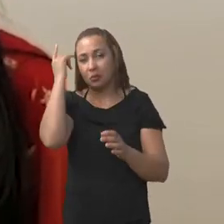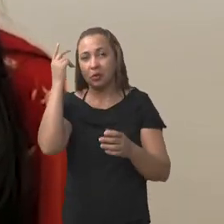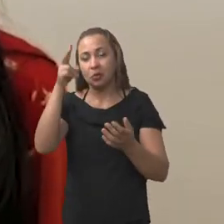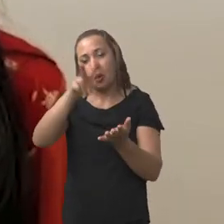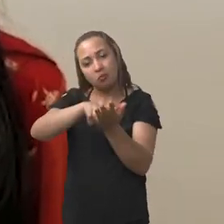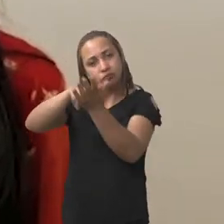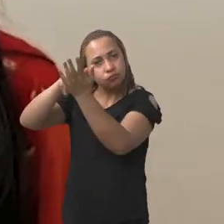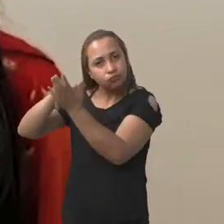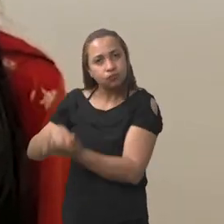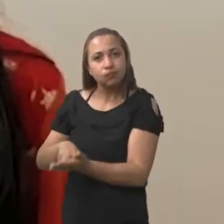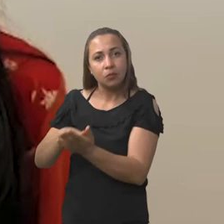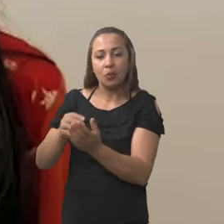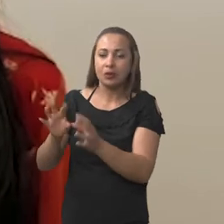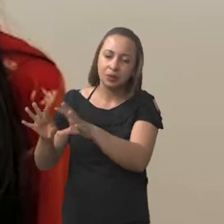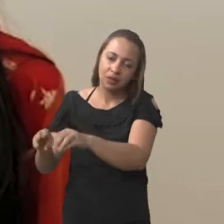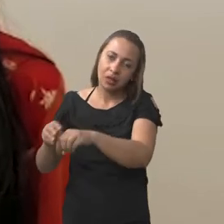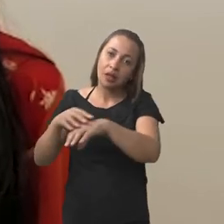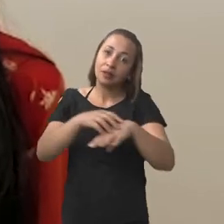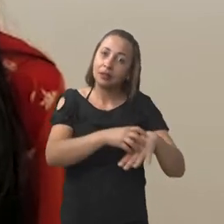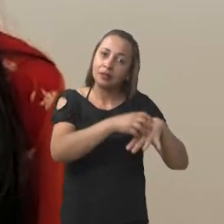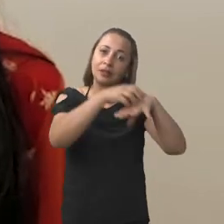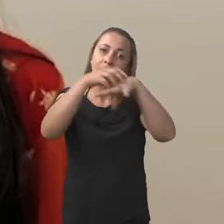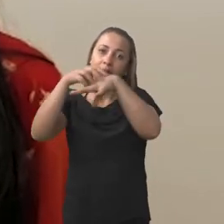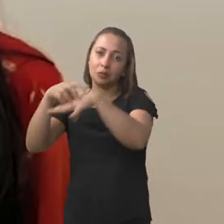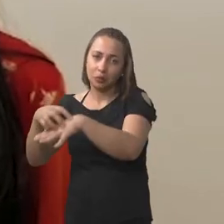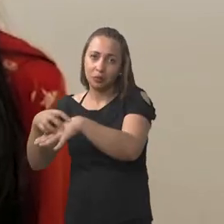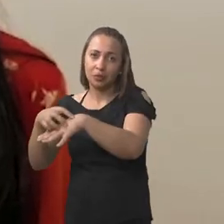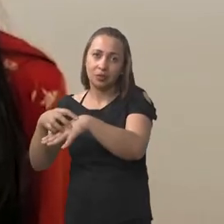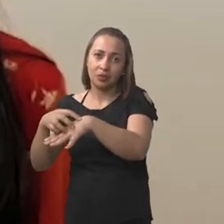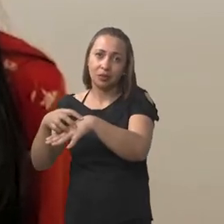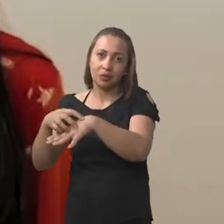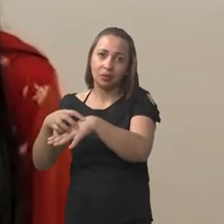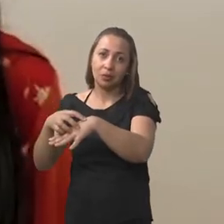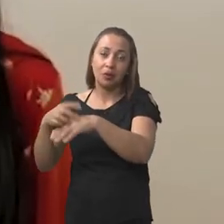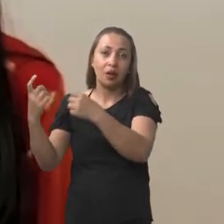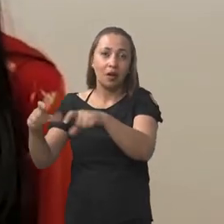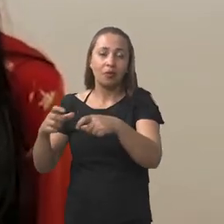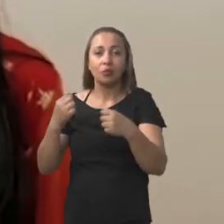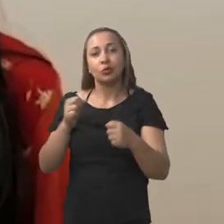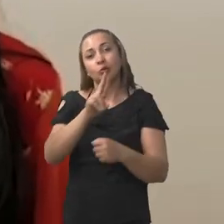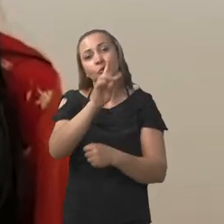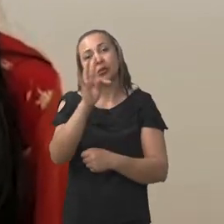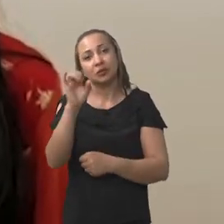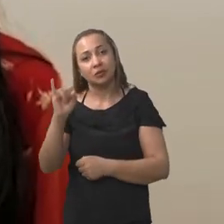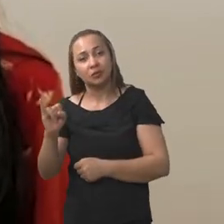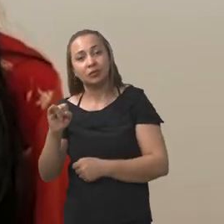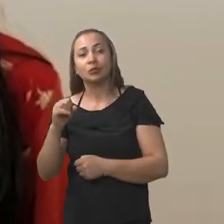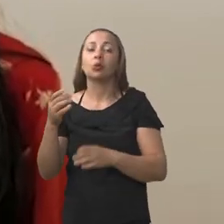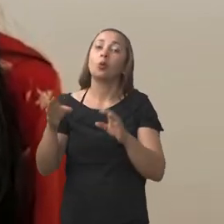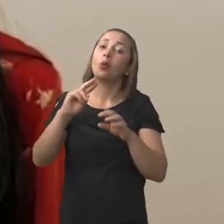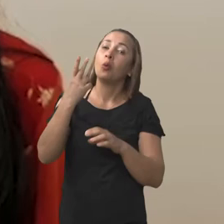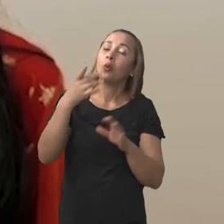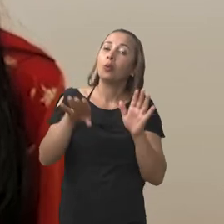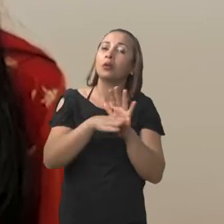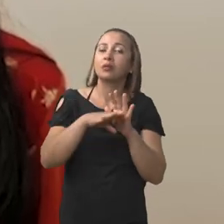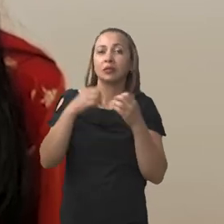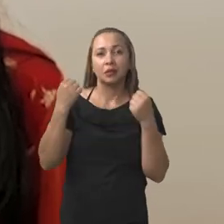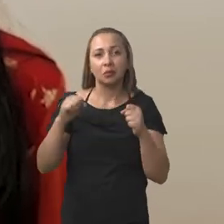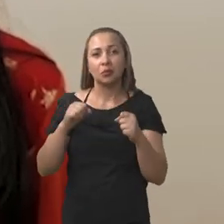paciente possa ser transferido para uma unidade hospitalar ou até que seja possível